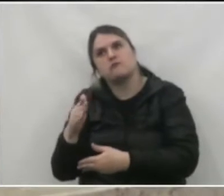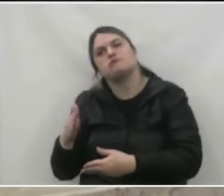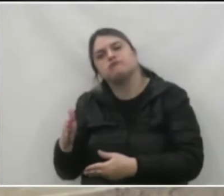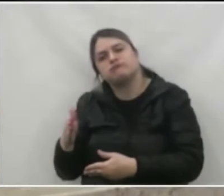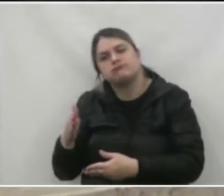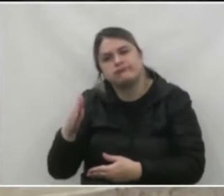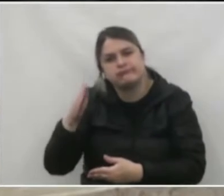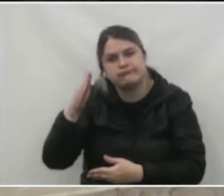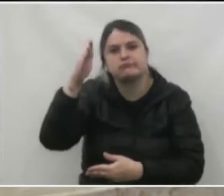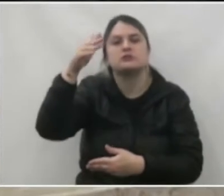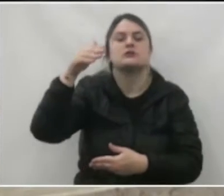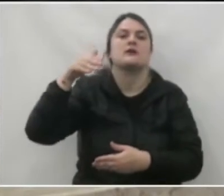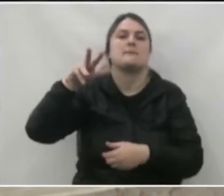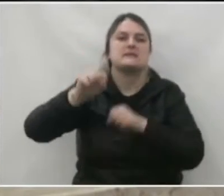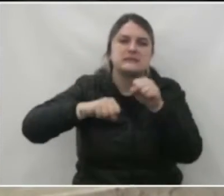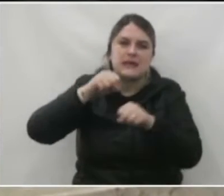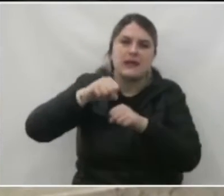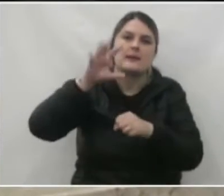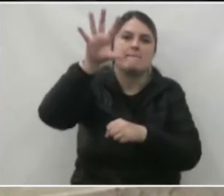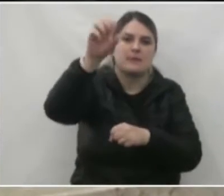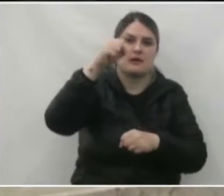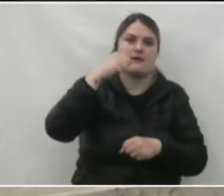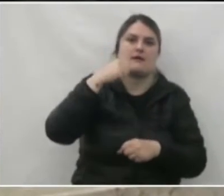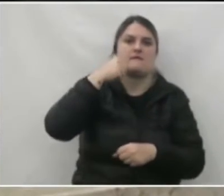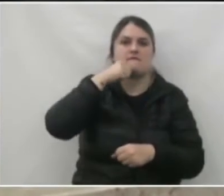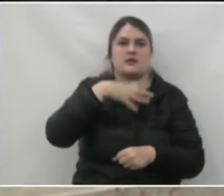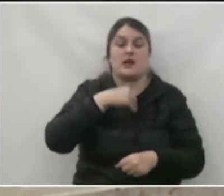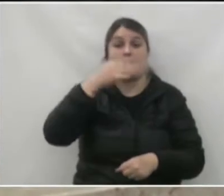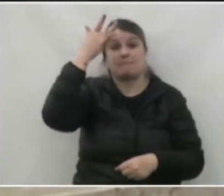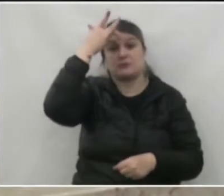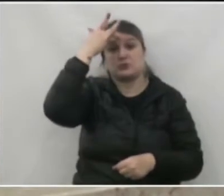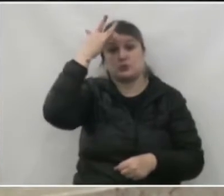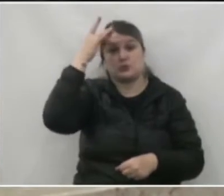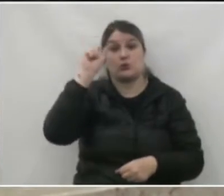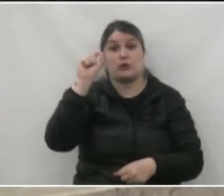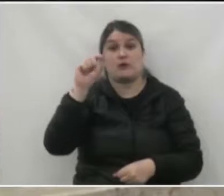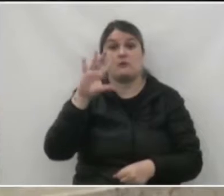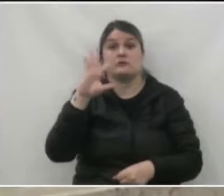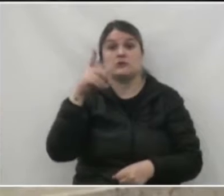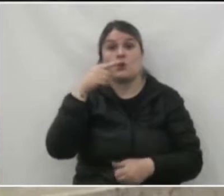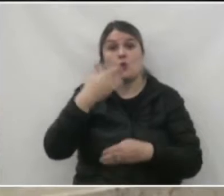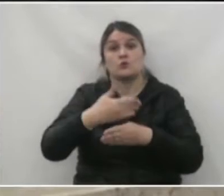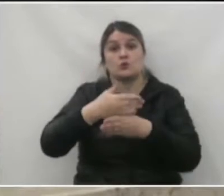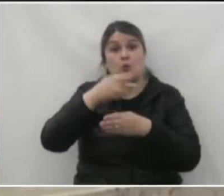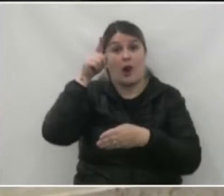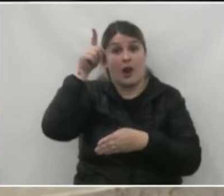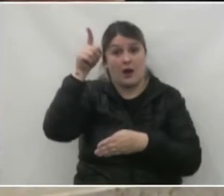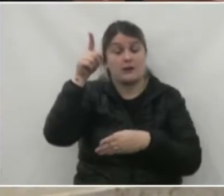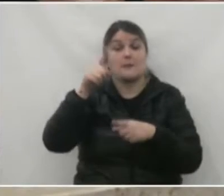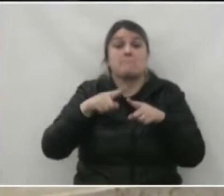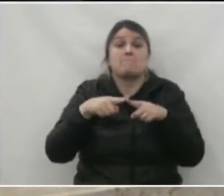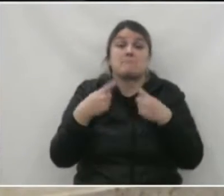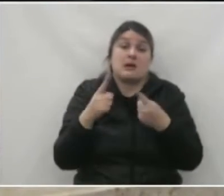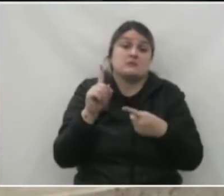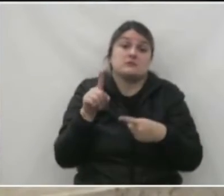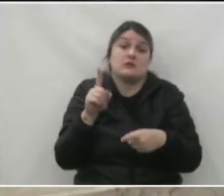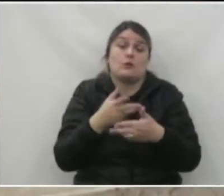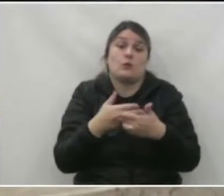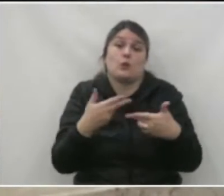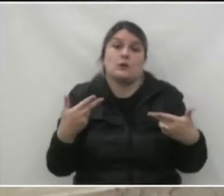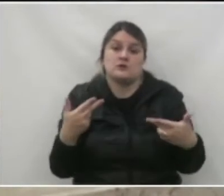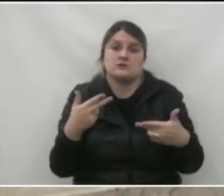lá em cima para pegar seu filho ou filho. Eu acho que é um absurdo o foi feito essa creche lá. Mas são coisas assim que,